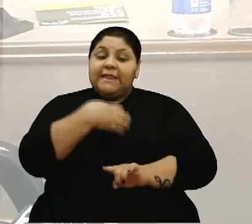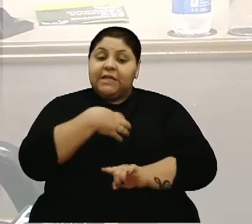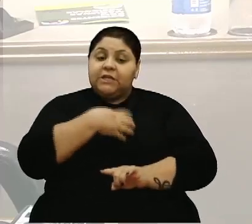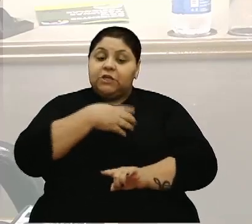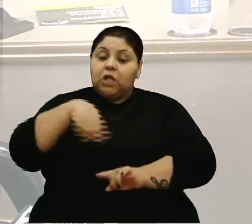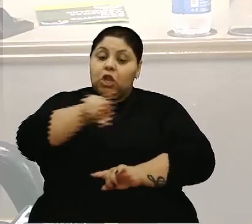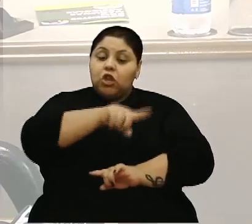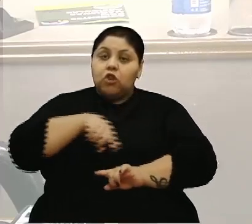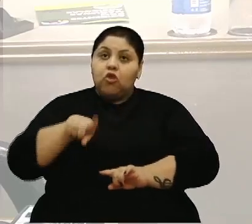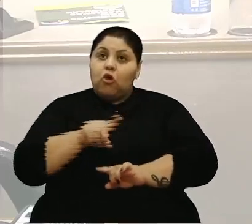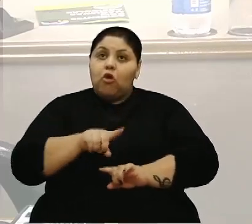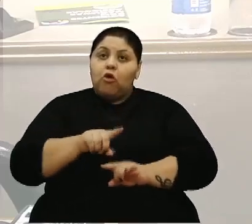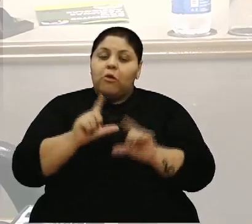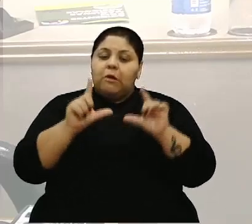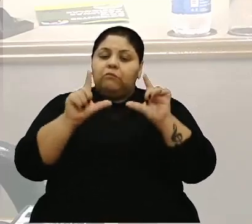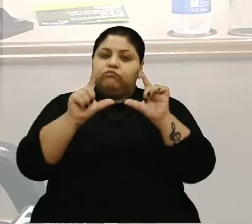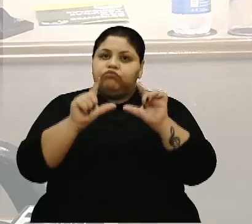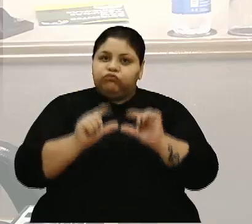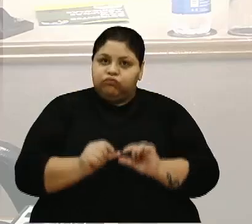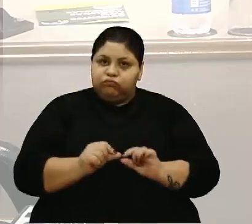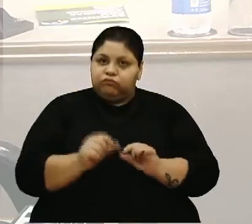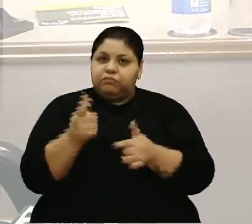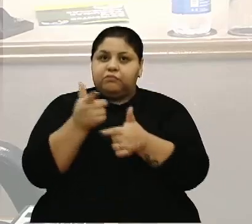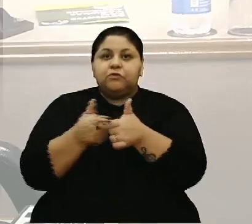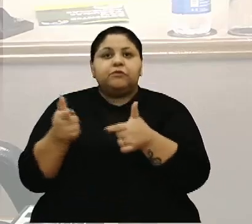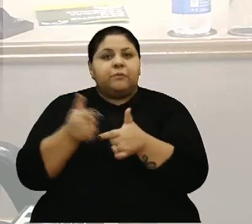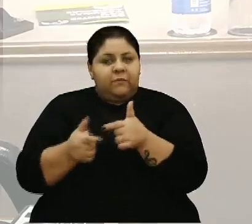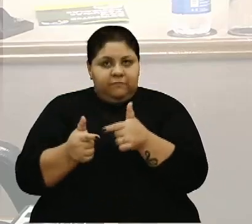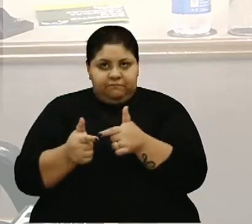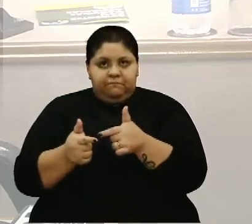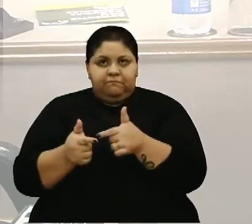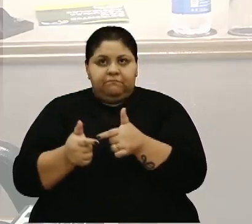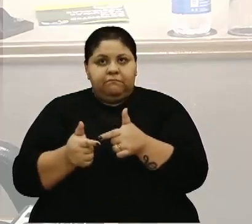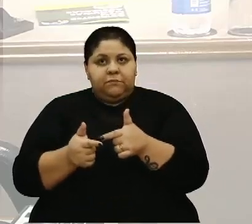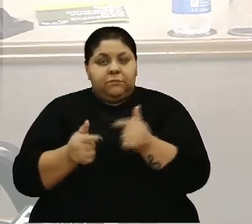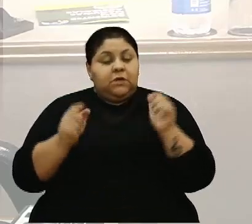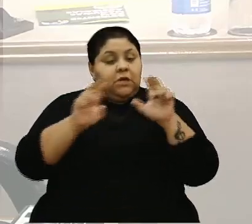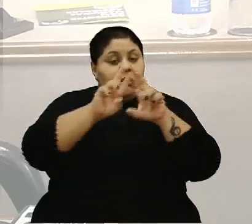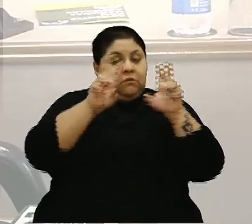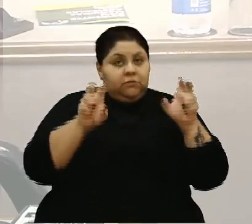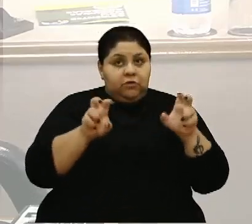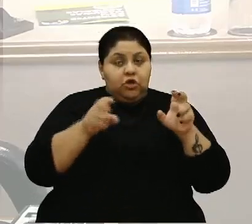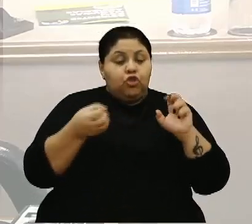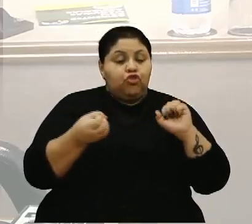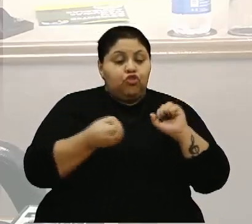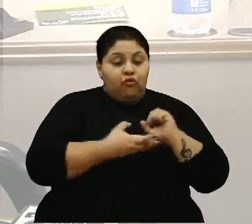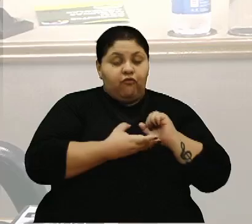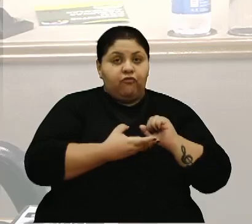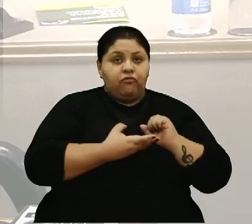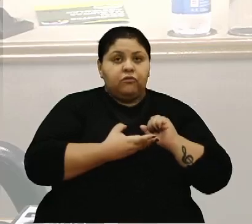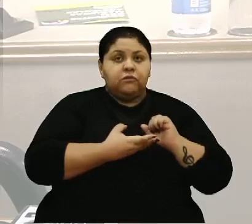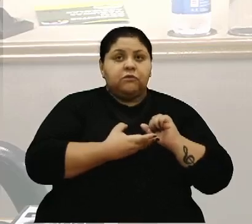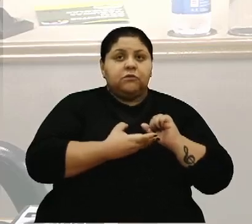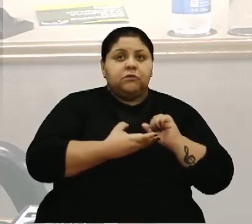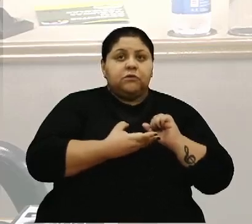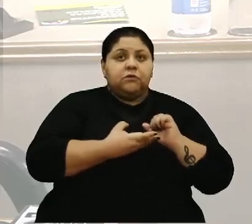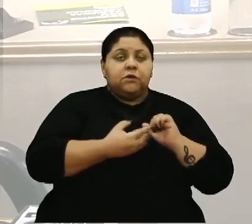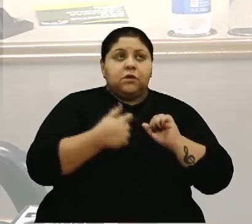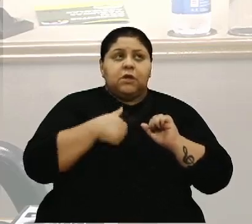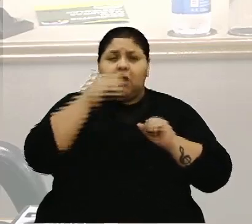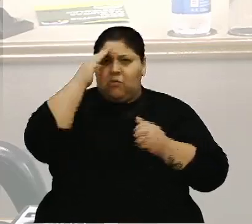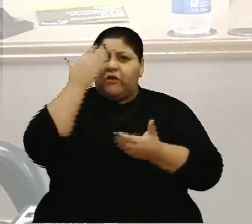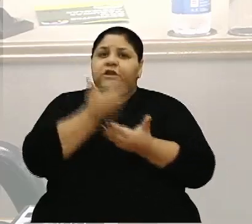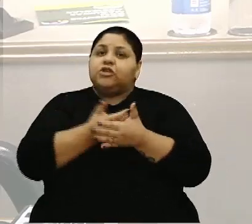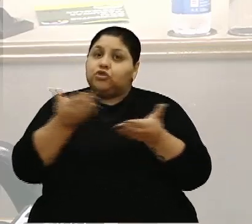vamos minimizar os problemas. É um tema novo, que no meu ponto de vista já